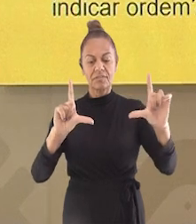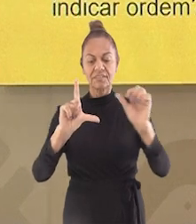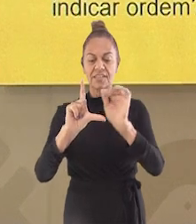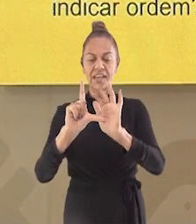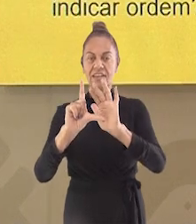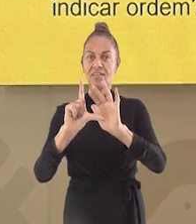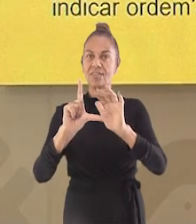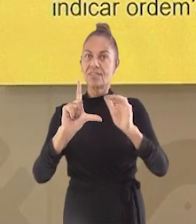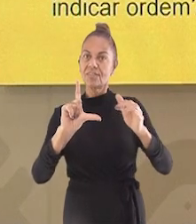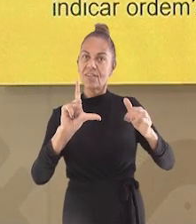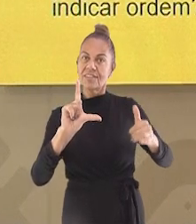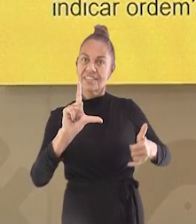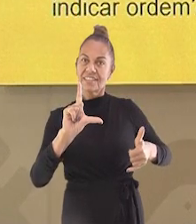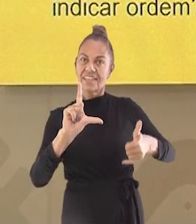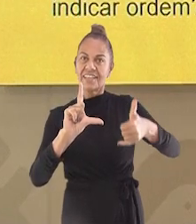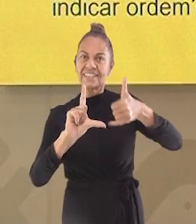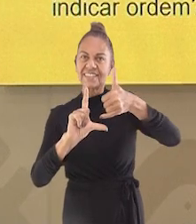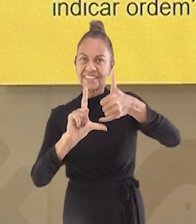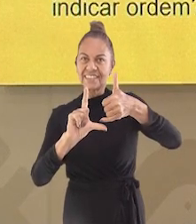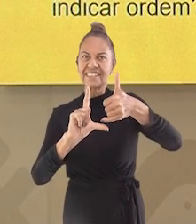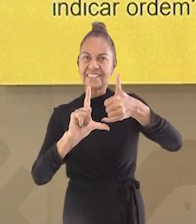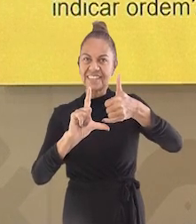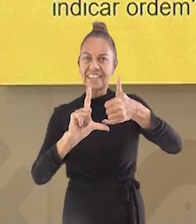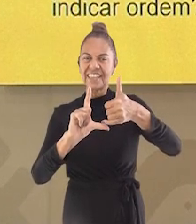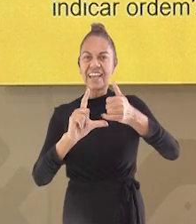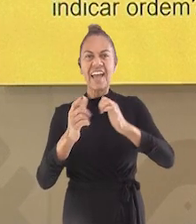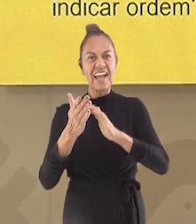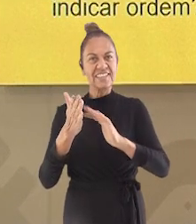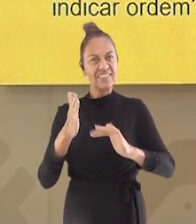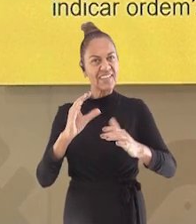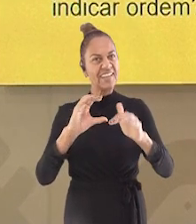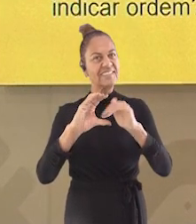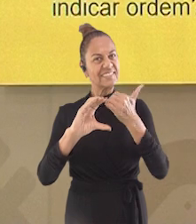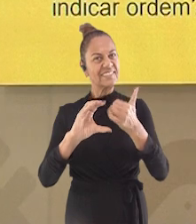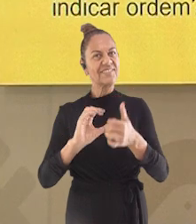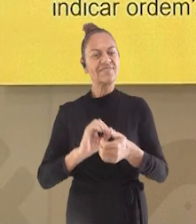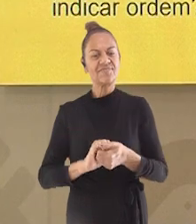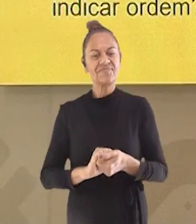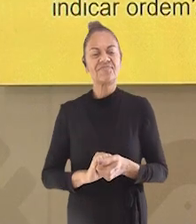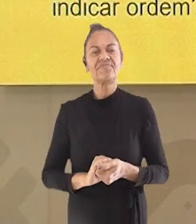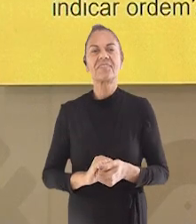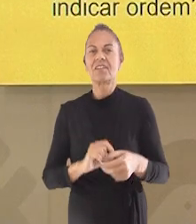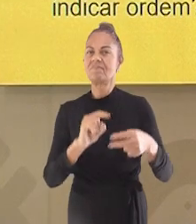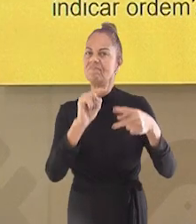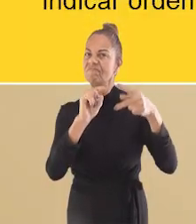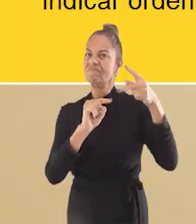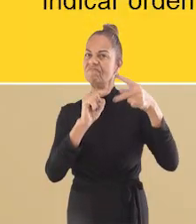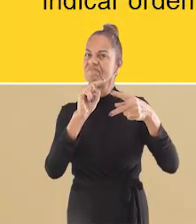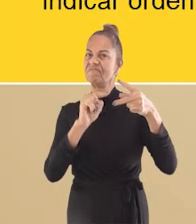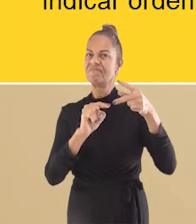e mandar para a gente a partir aqui, ó, do QR Code, tá bom? Tem essas duas opções.